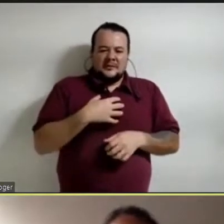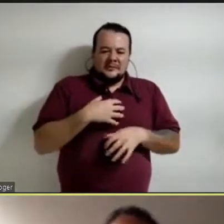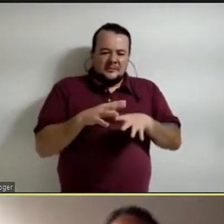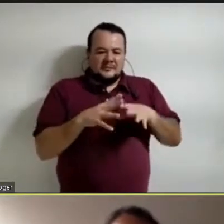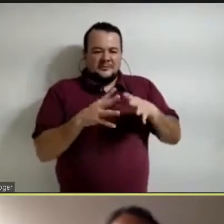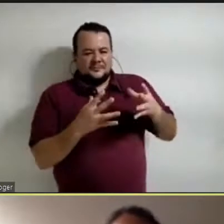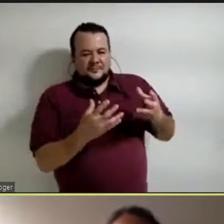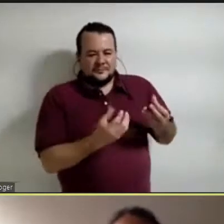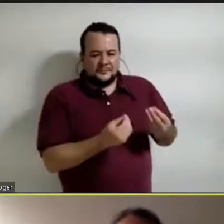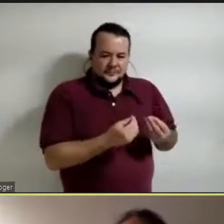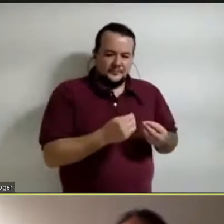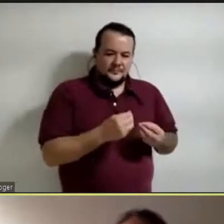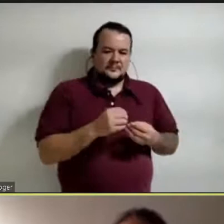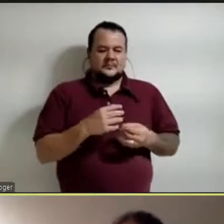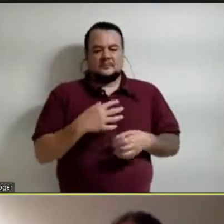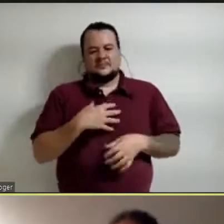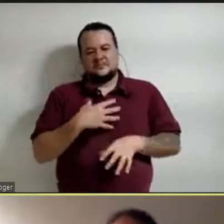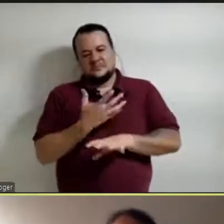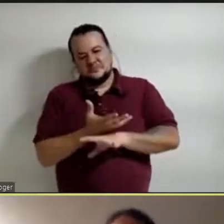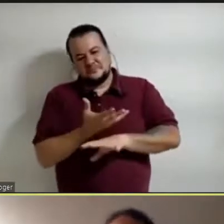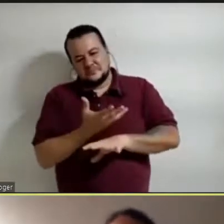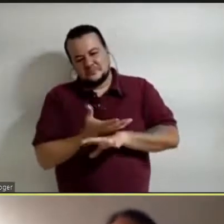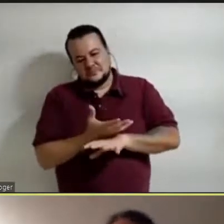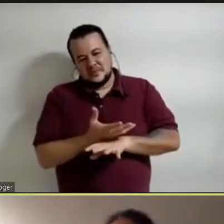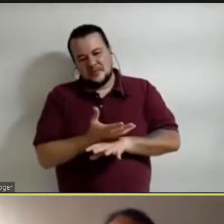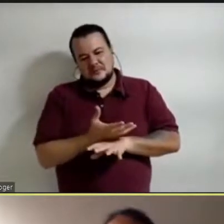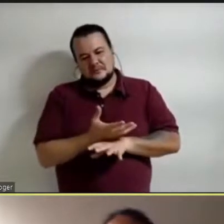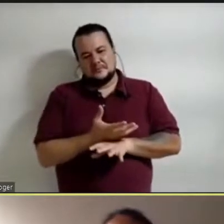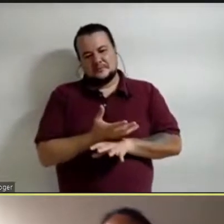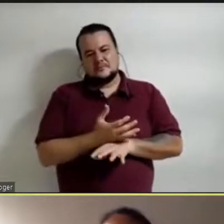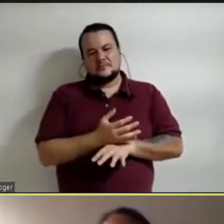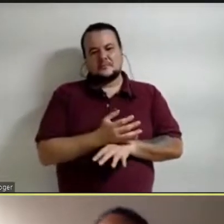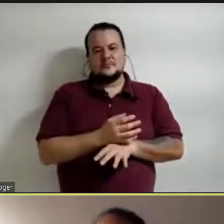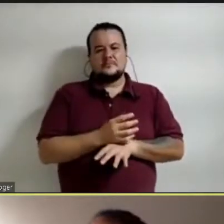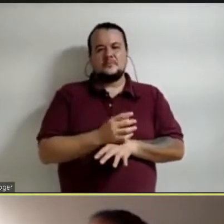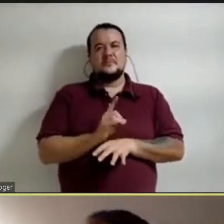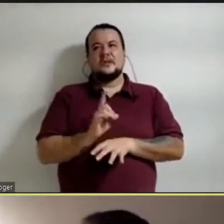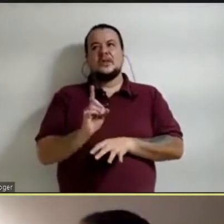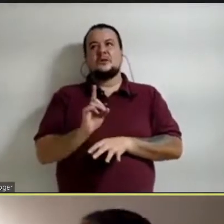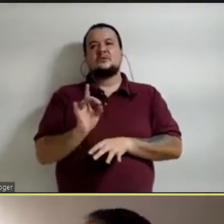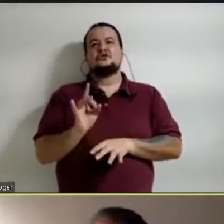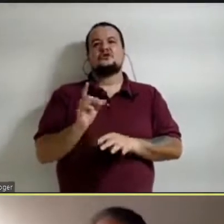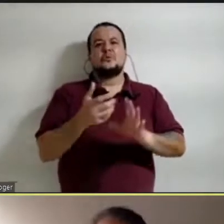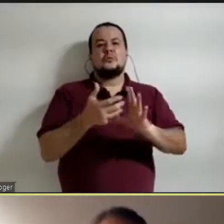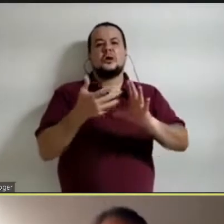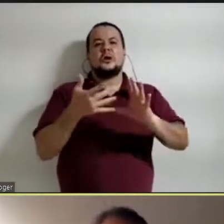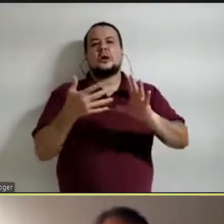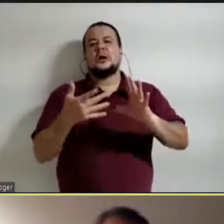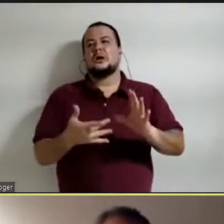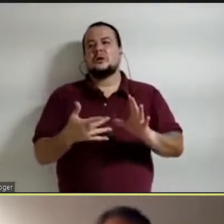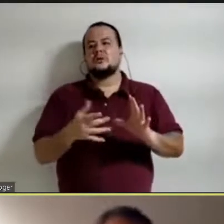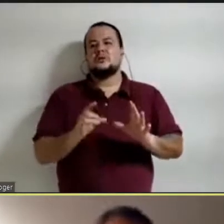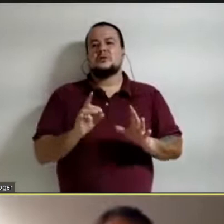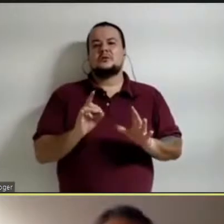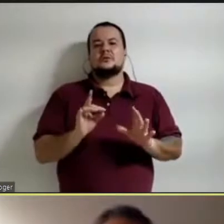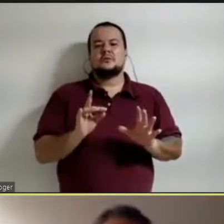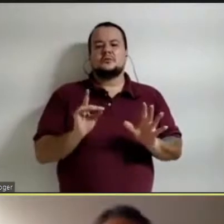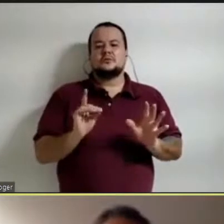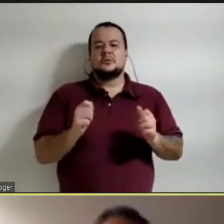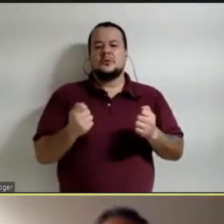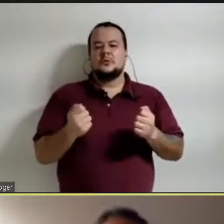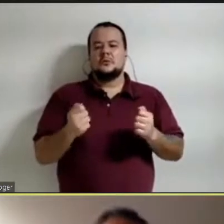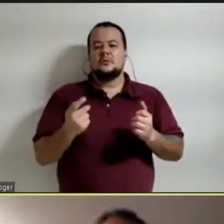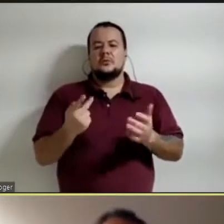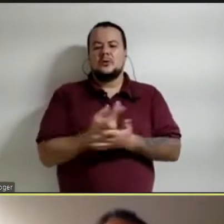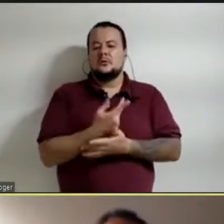não tão caracterizar a nossa situação, por nossas condições, porque em esse sentido, eu acho que, sobre todo em